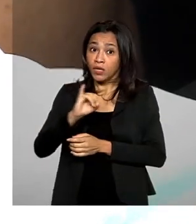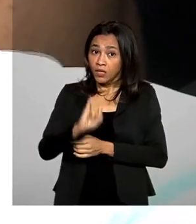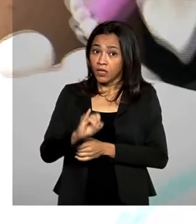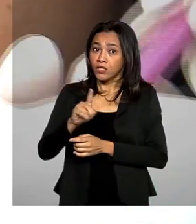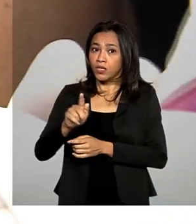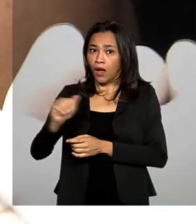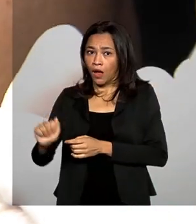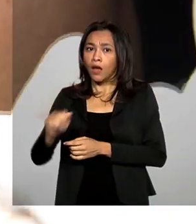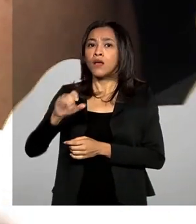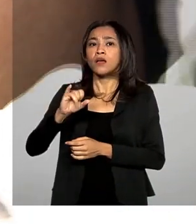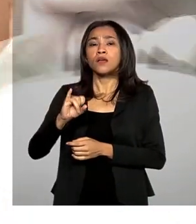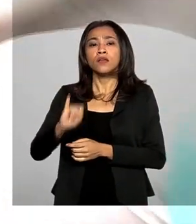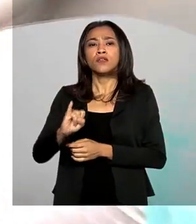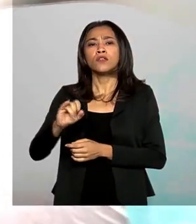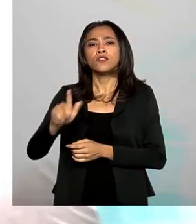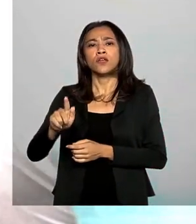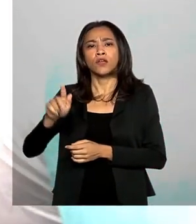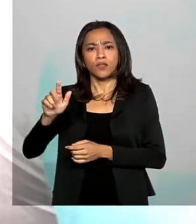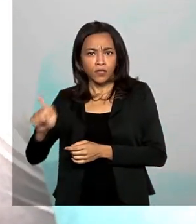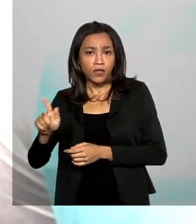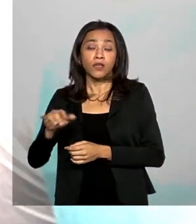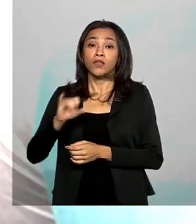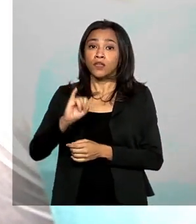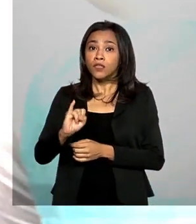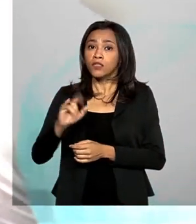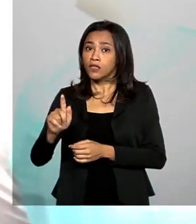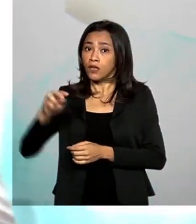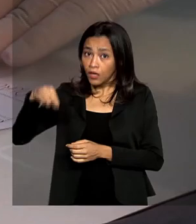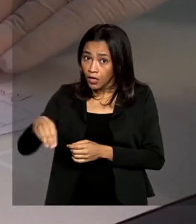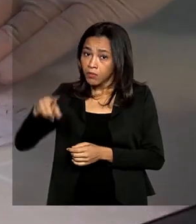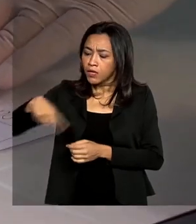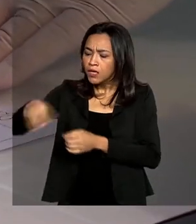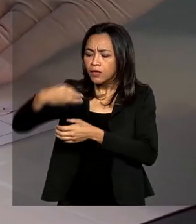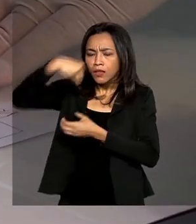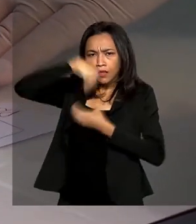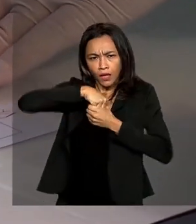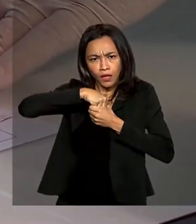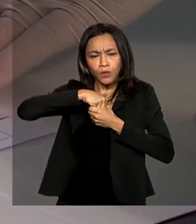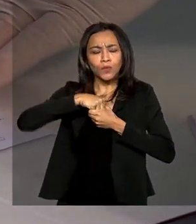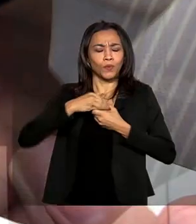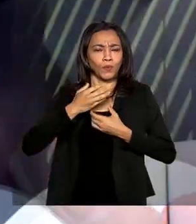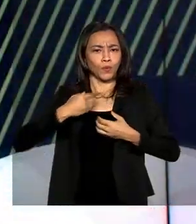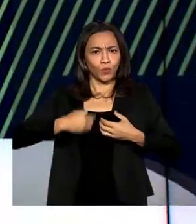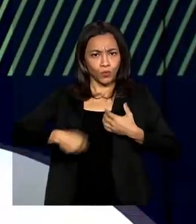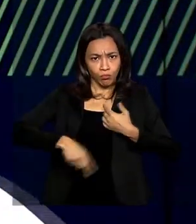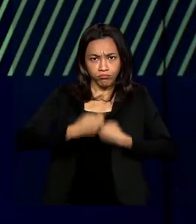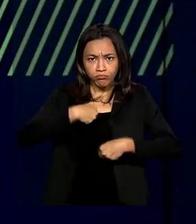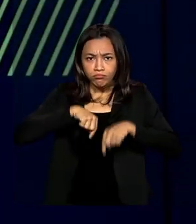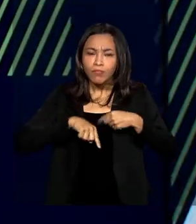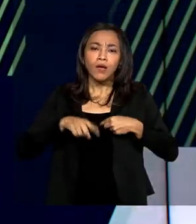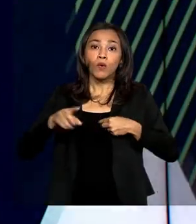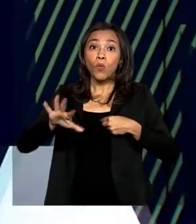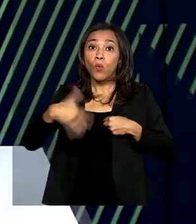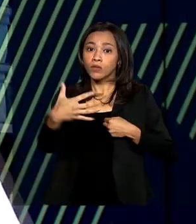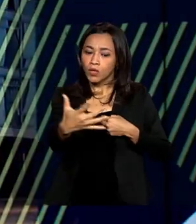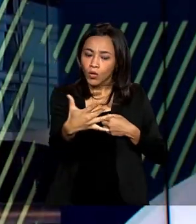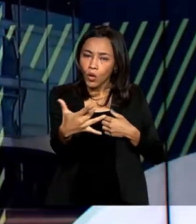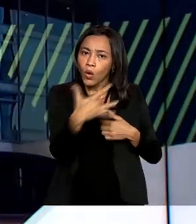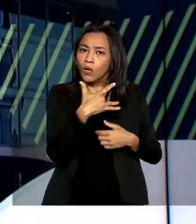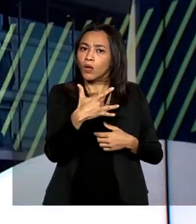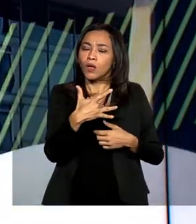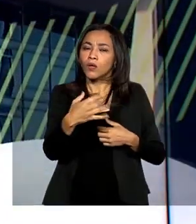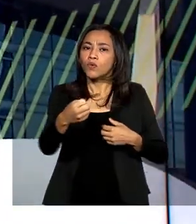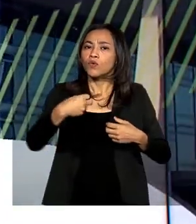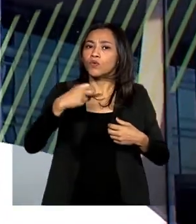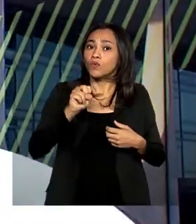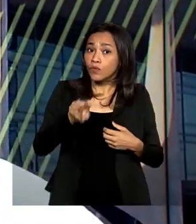detectar a presença de anticorpos produzidos pelo organismo após exposição ao vírus. O teste deverá ser autorizado pelos